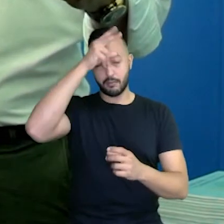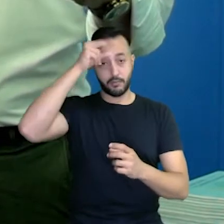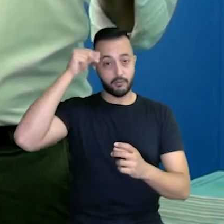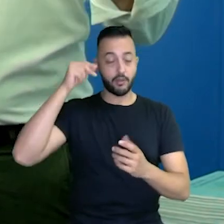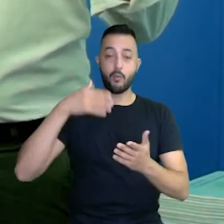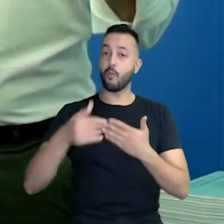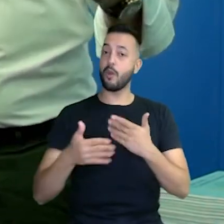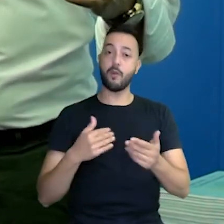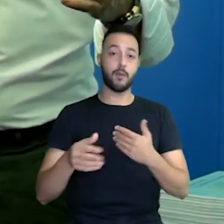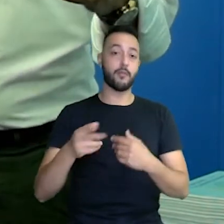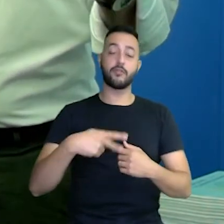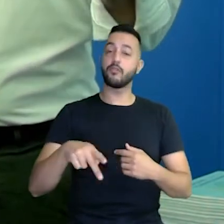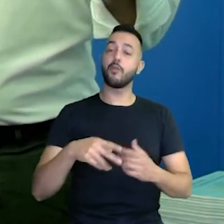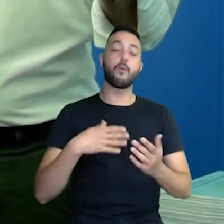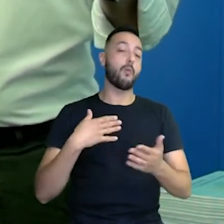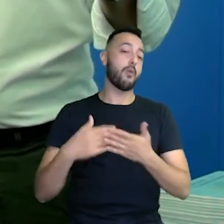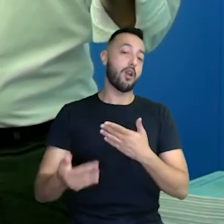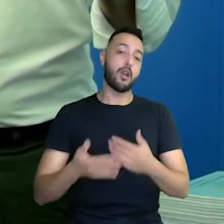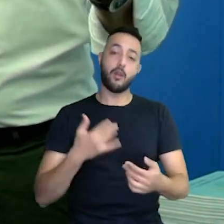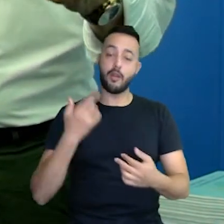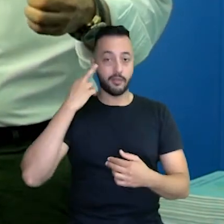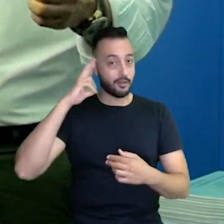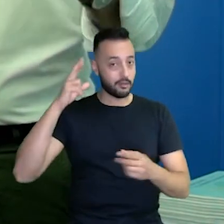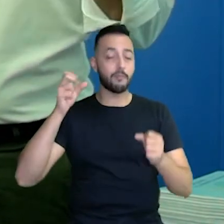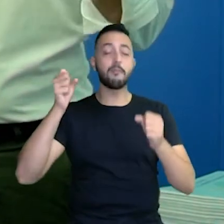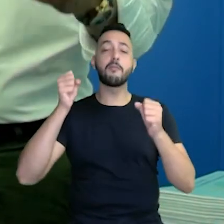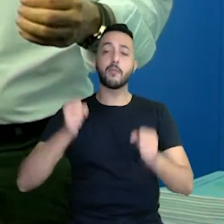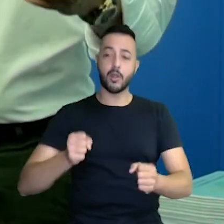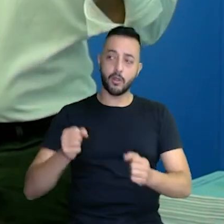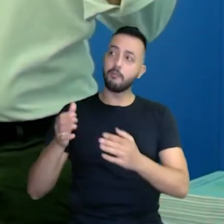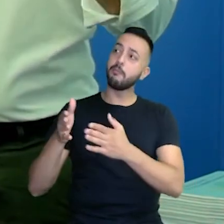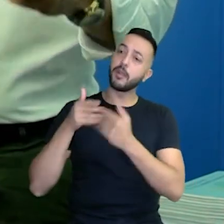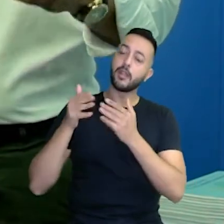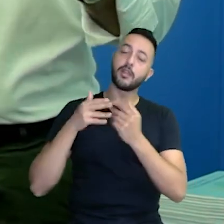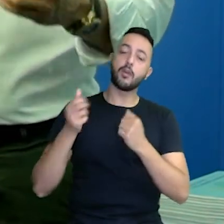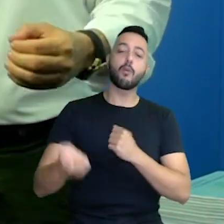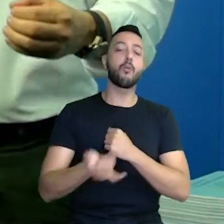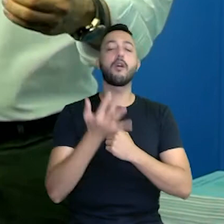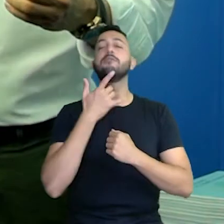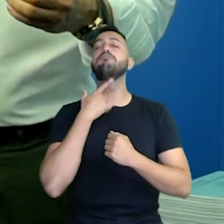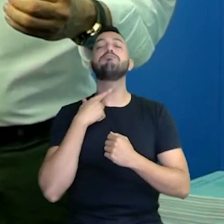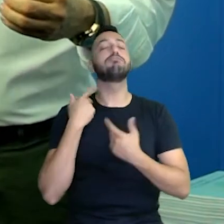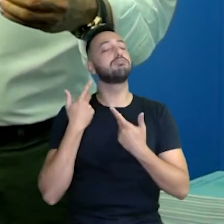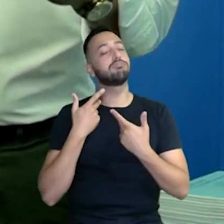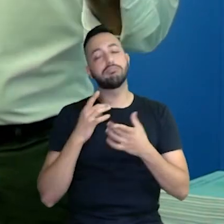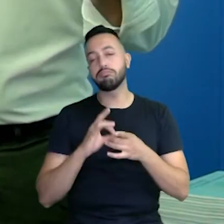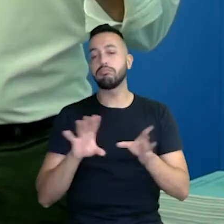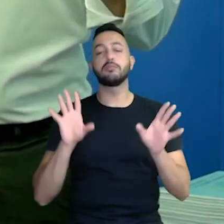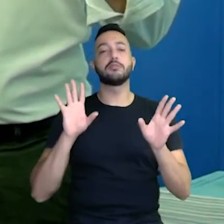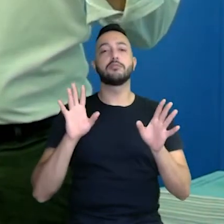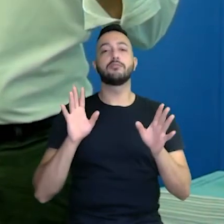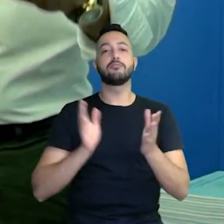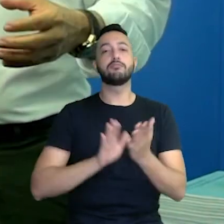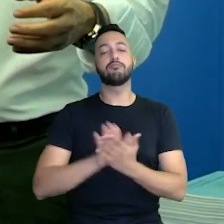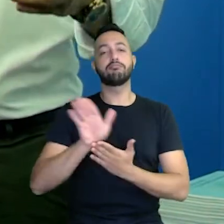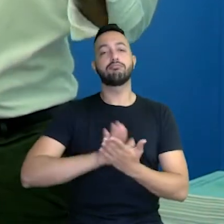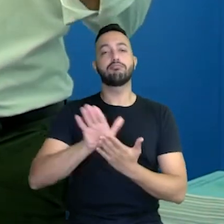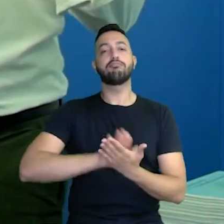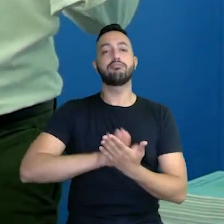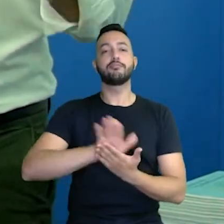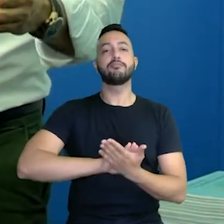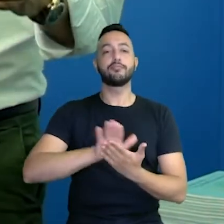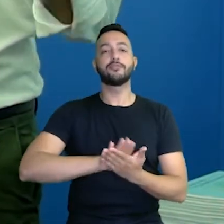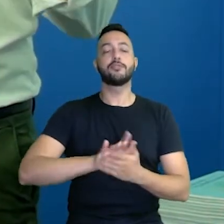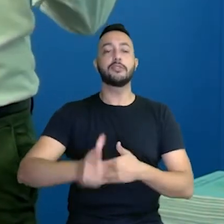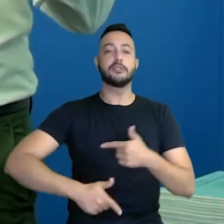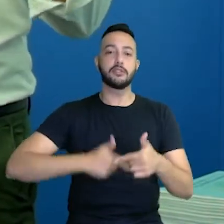qualquer professor, qualquer gestor pode solicitar a quantidade que for necessária para as tarefas,